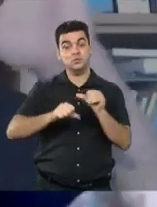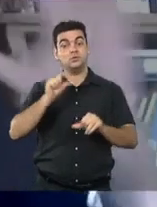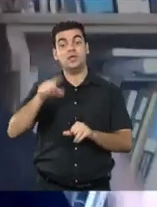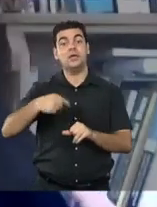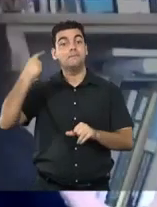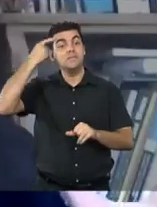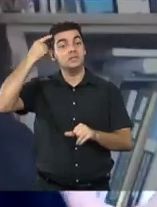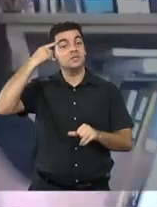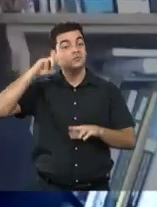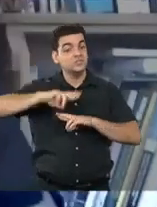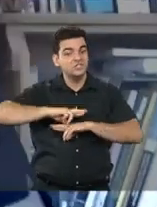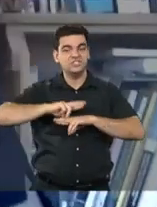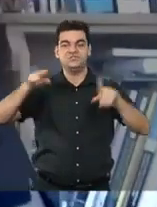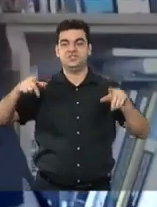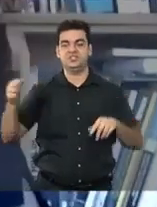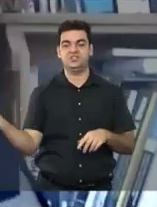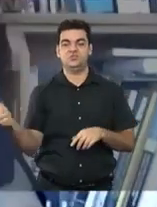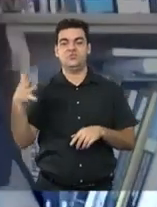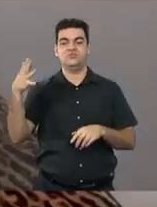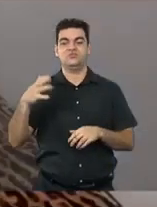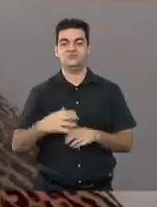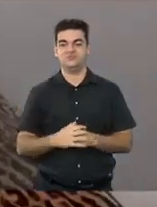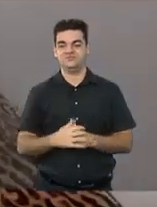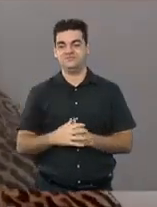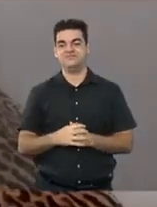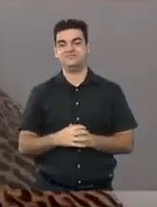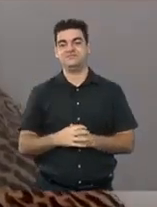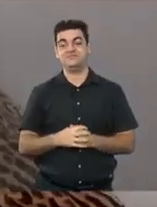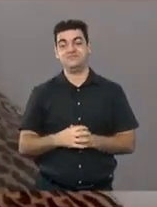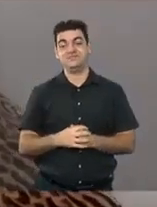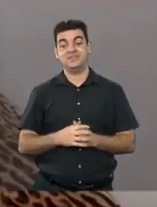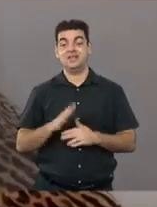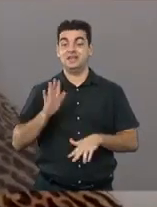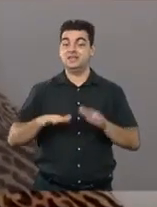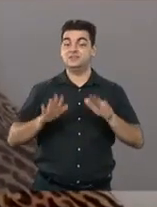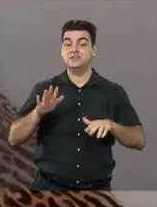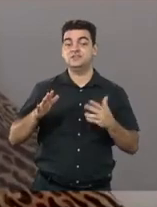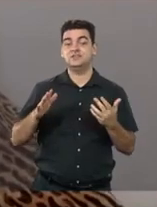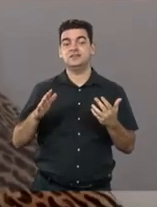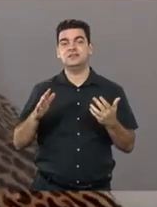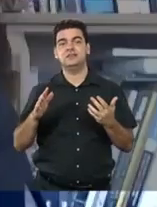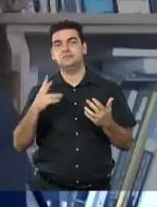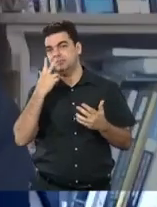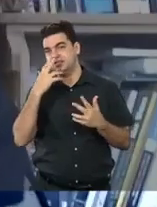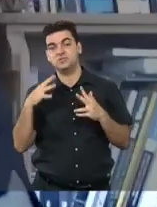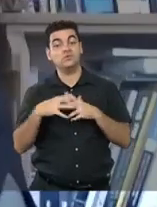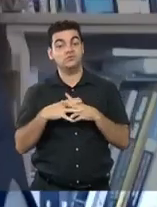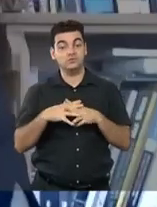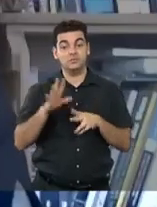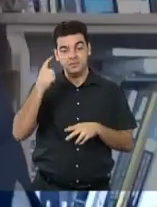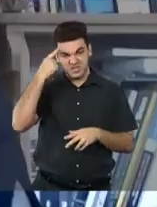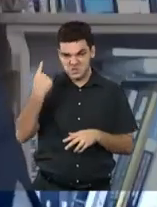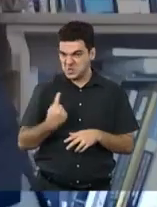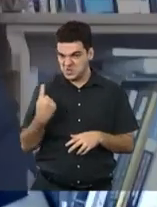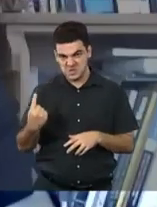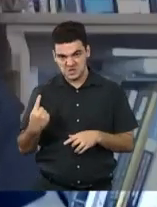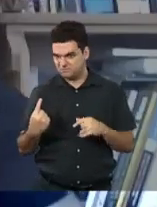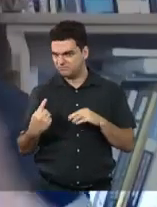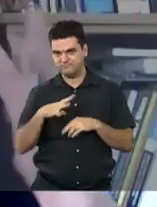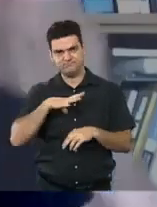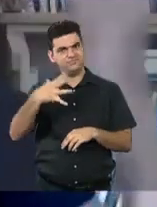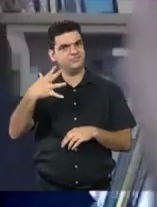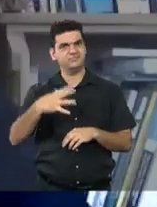novas consciências, as leis são importantes, as leis são importantes, são, mas as leis sozinhas, elas não mudam o mundo,